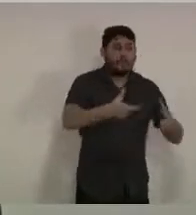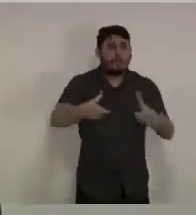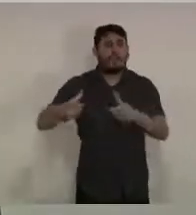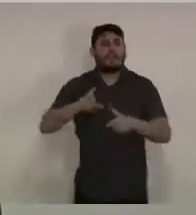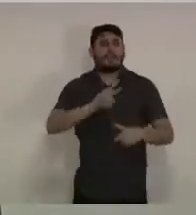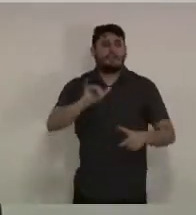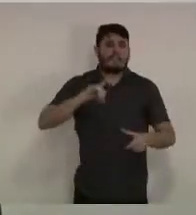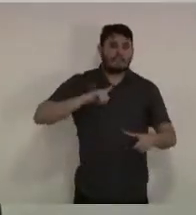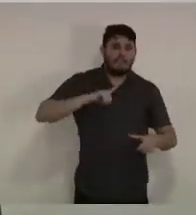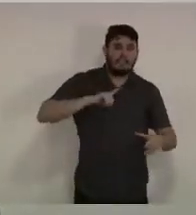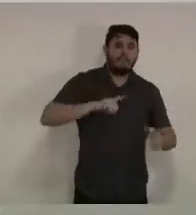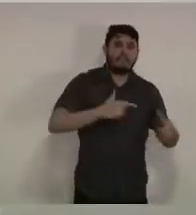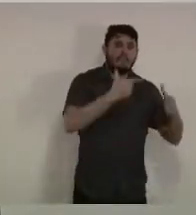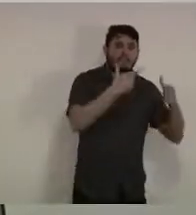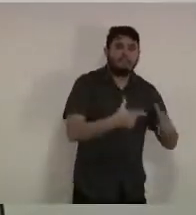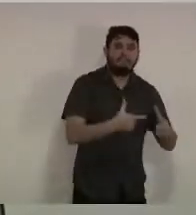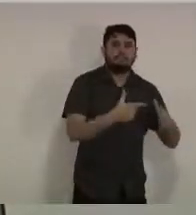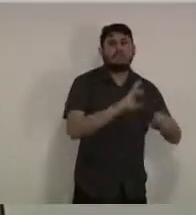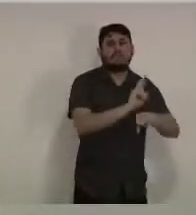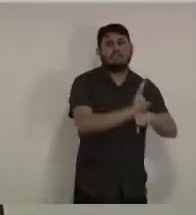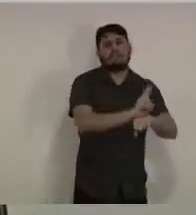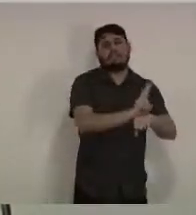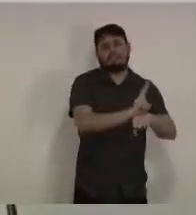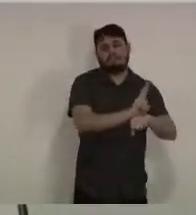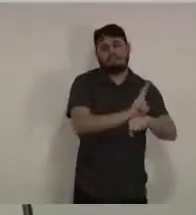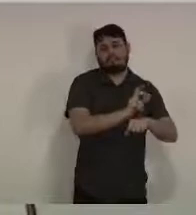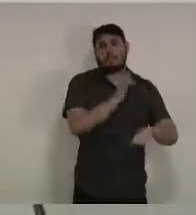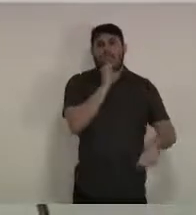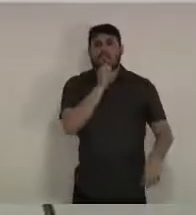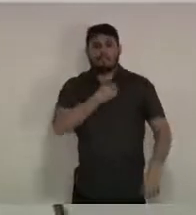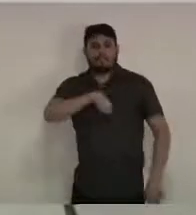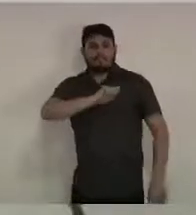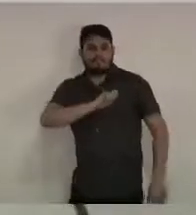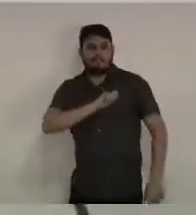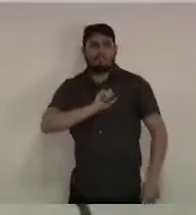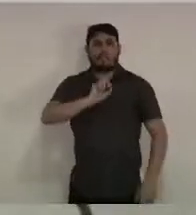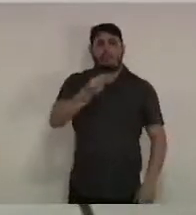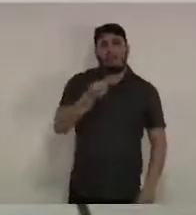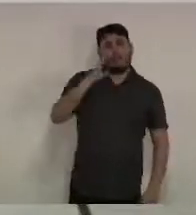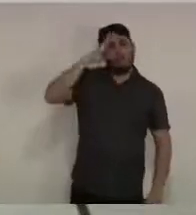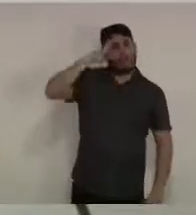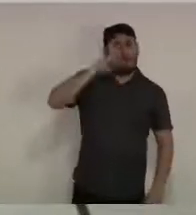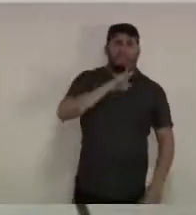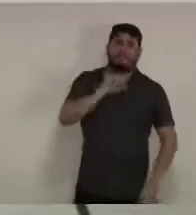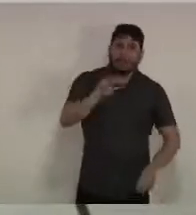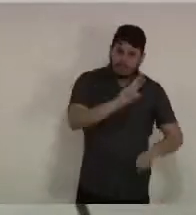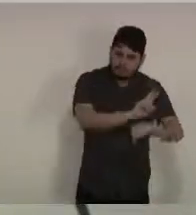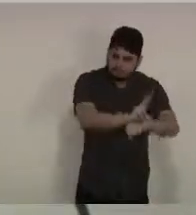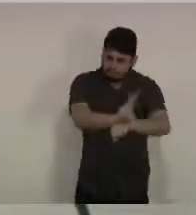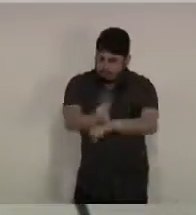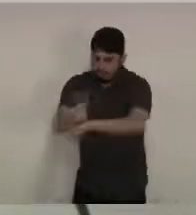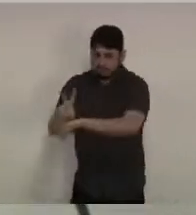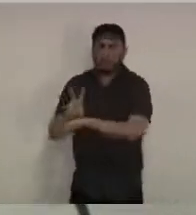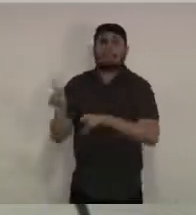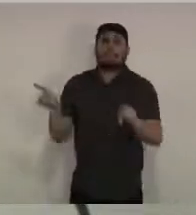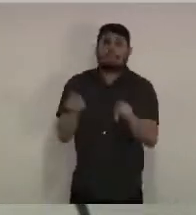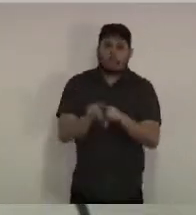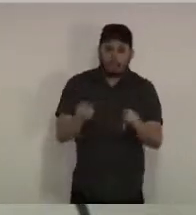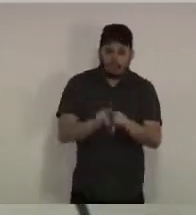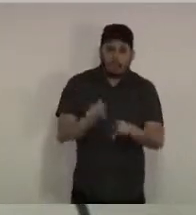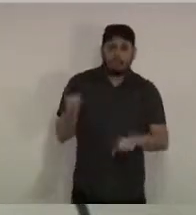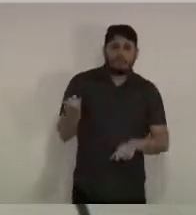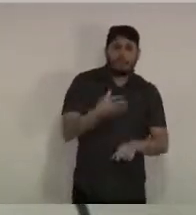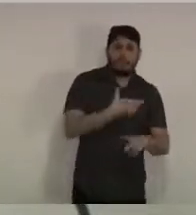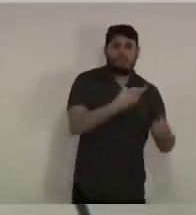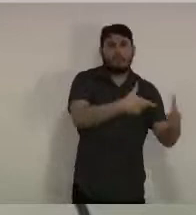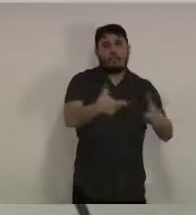justamente a conscientização da população para que ela fique em casa e acho que a fiscalização no ônibus ela vai ser intensificada a partir da destra